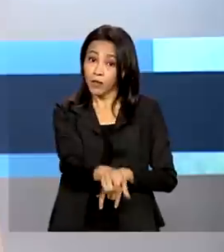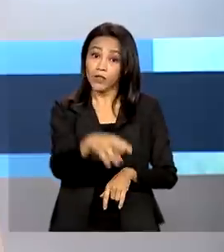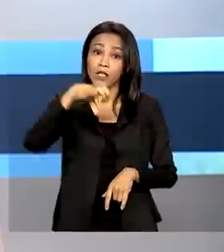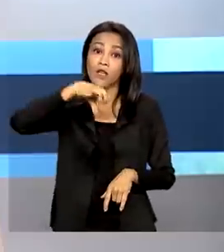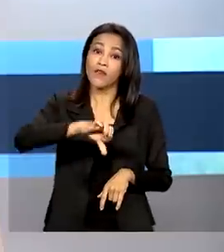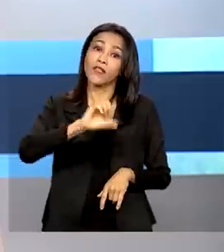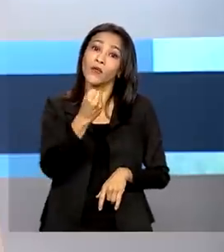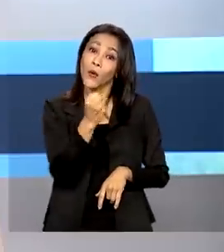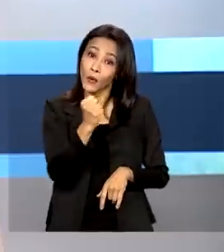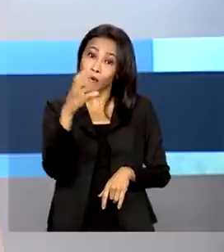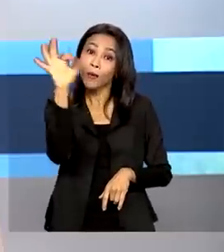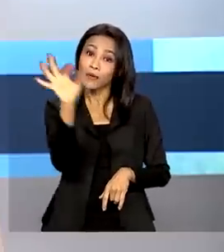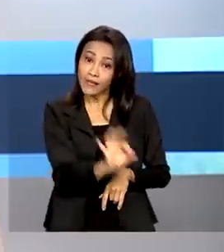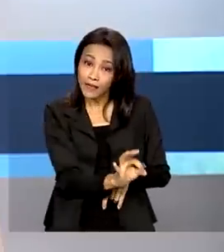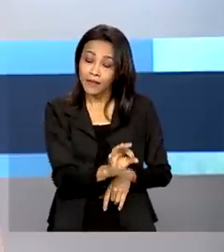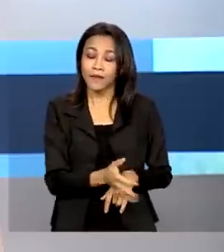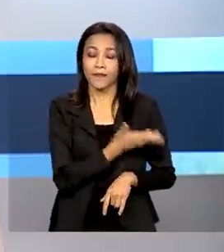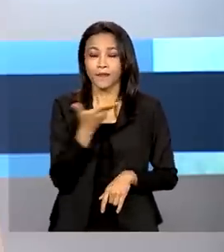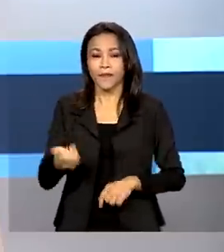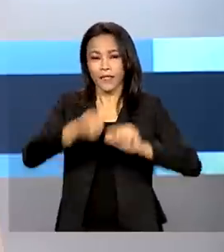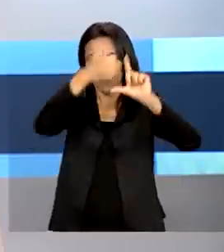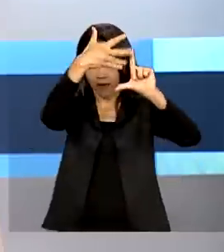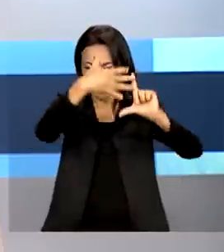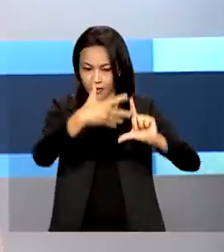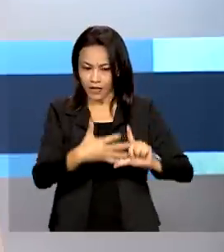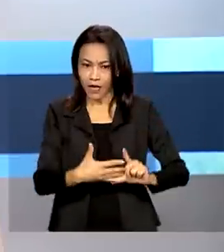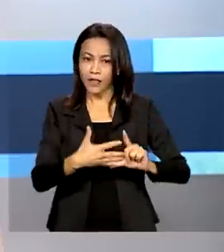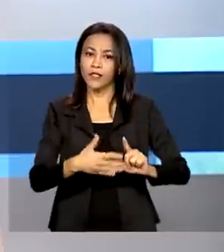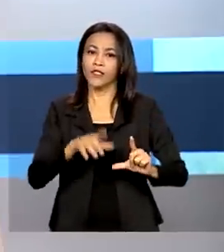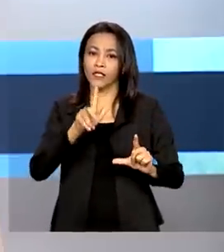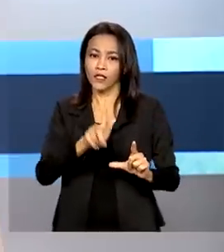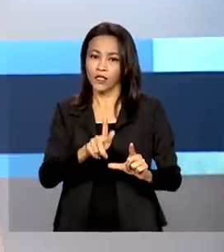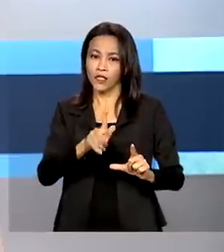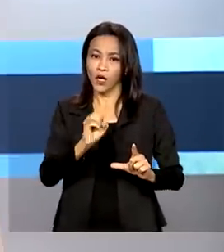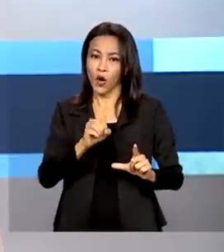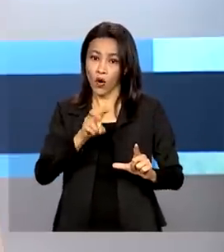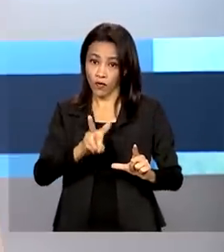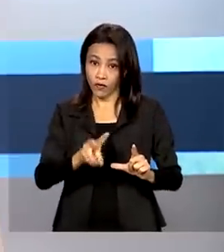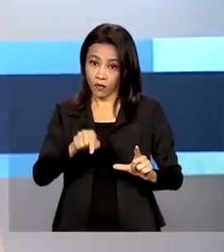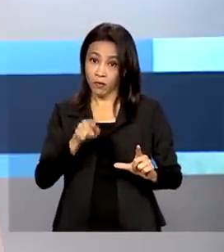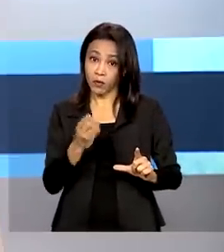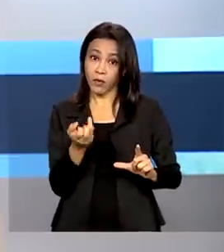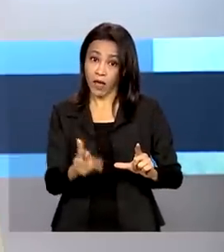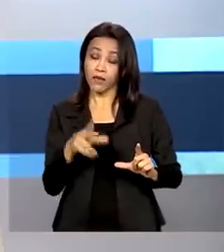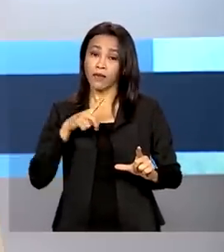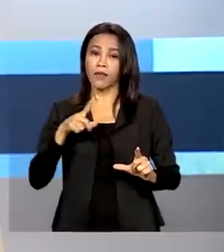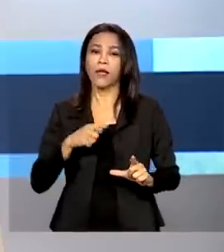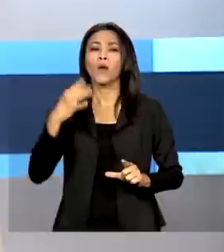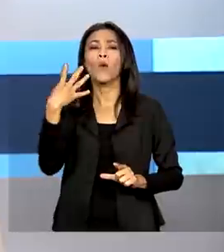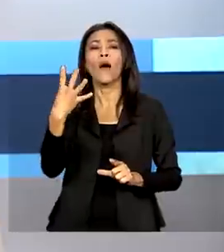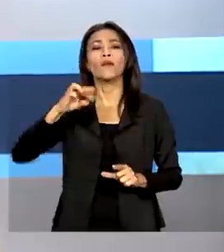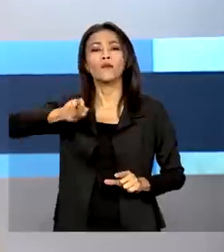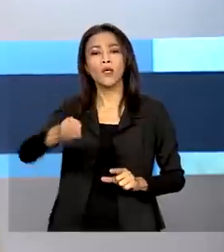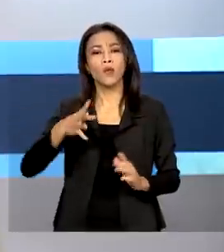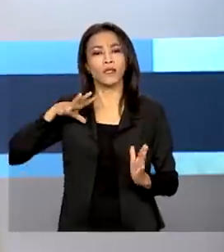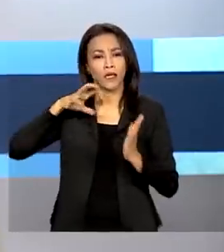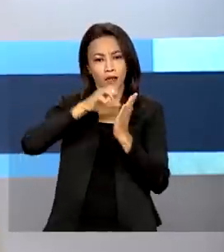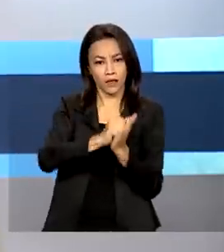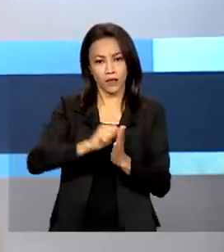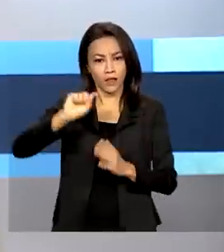98%. O site consumidor.gov.br tem 4 milhões de usuários cadastrados e 1